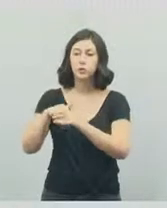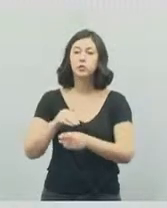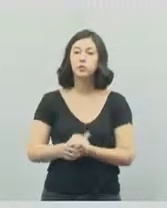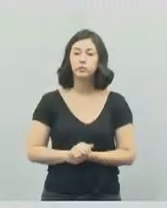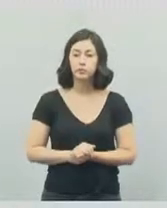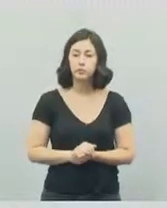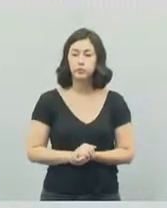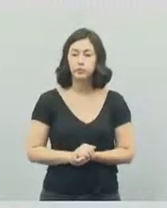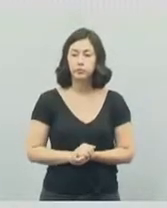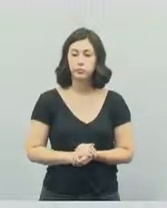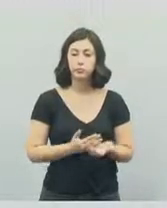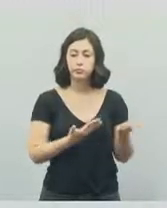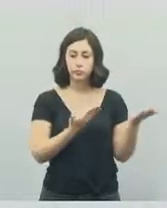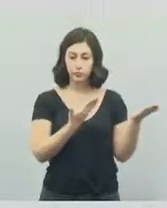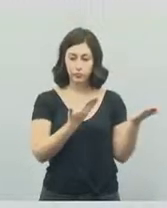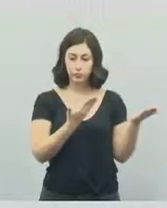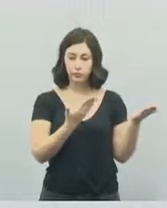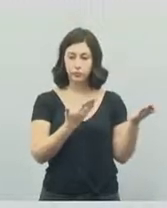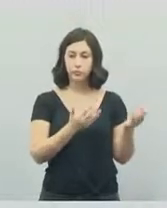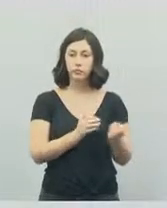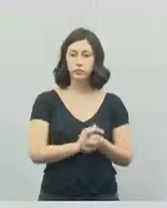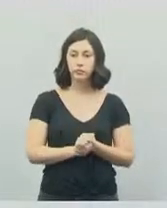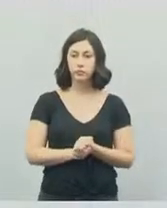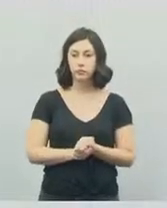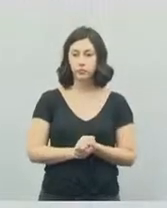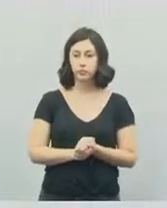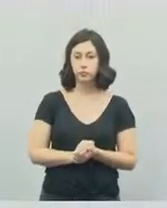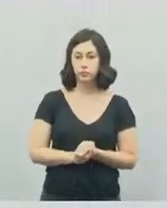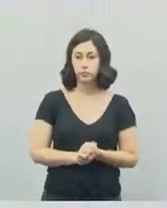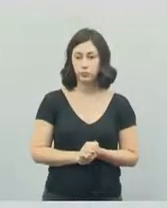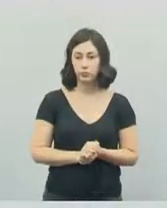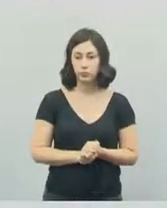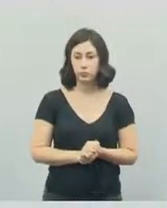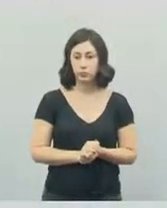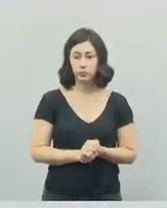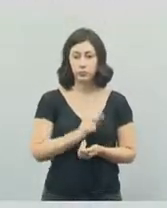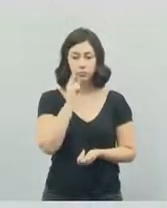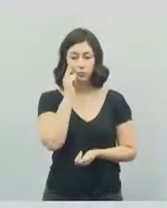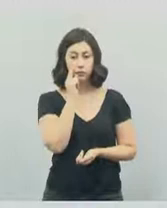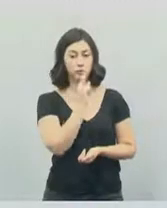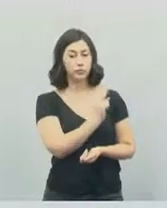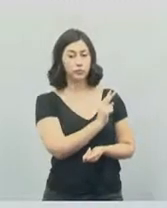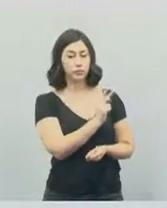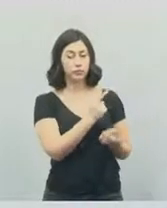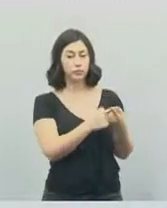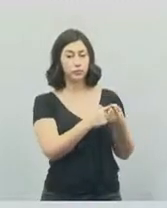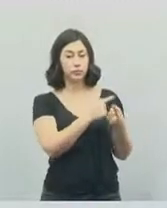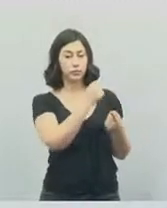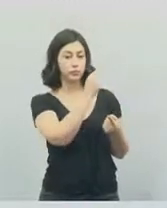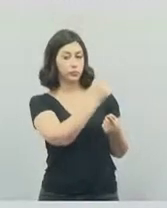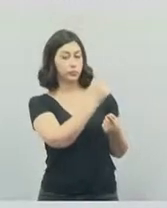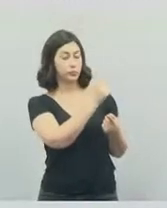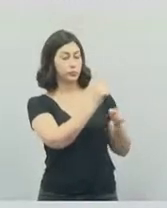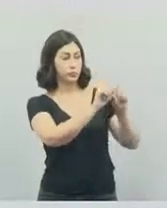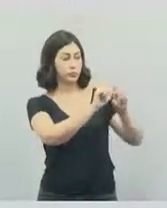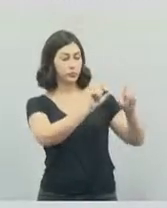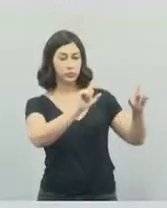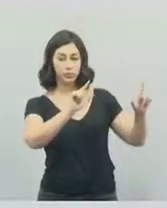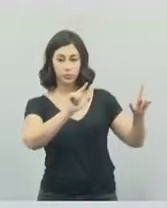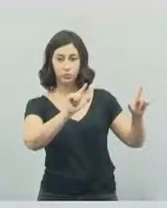aí na tua casa, vou olhar para cá, né? Porque essa tela aqui aparece olhando,